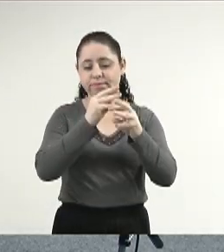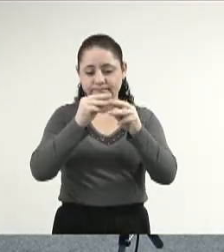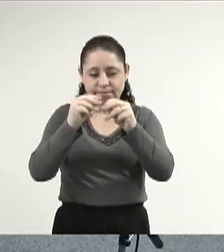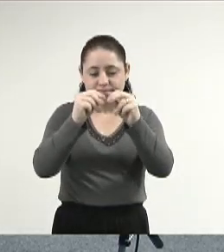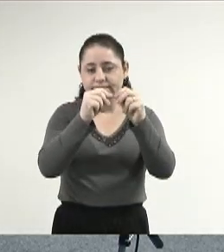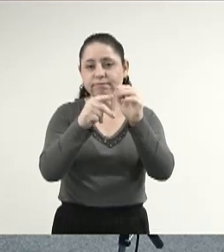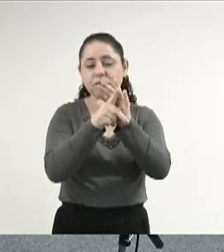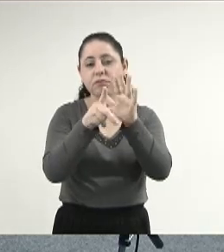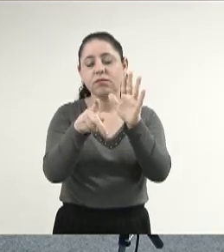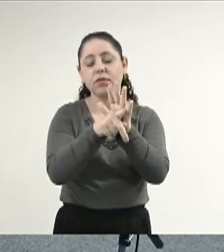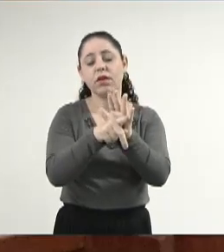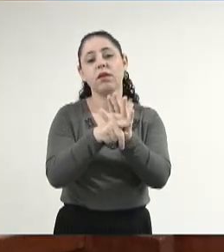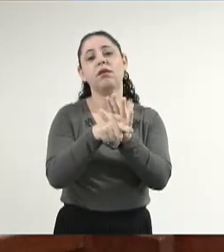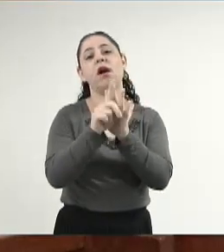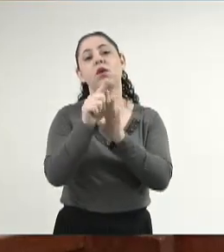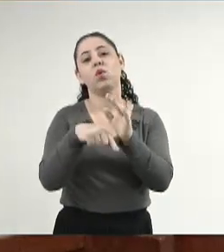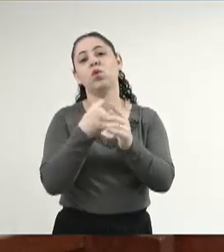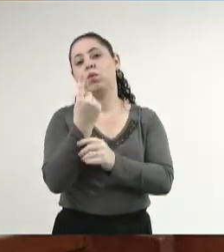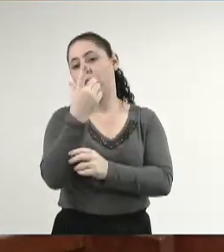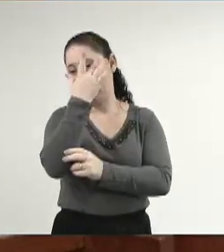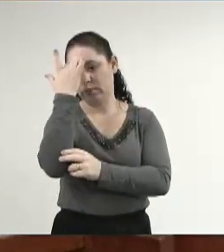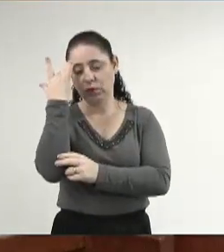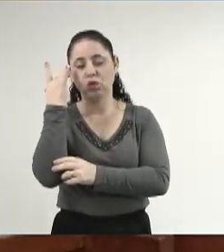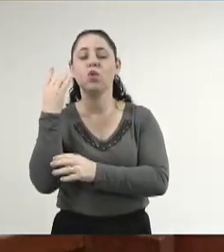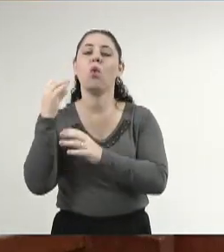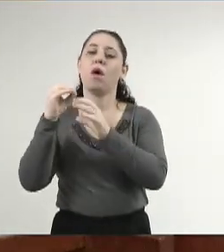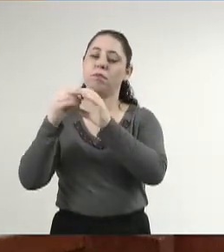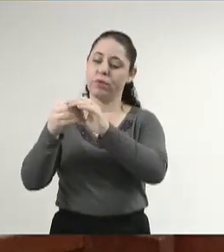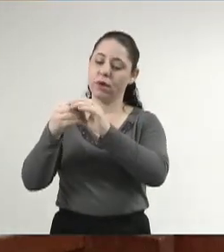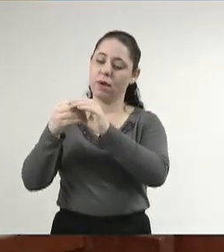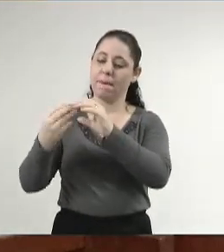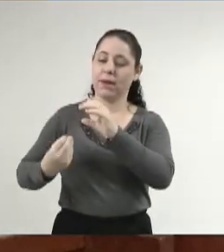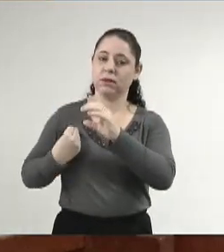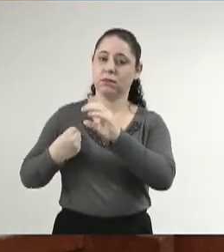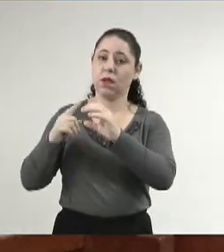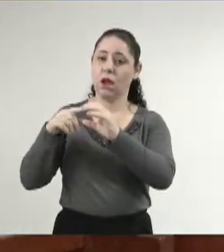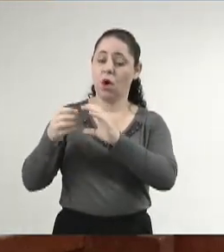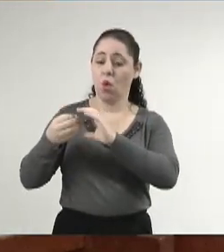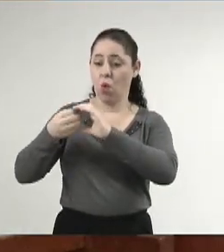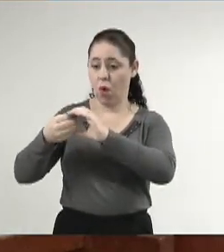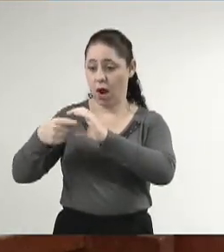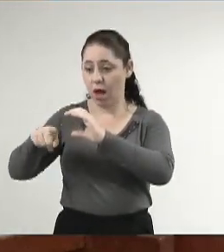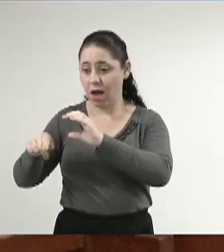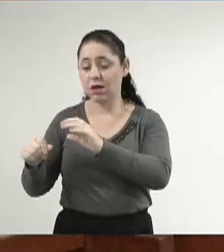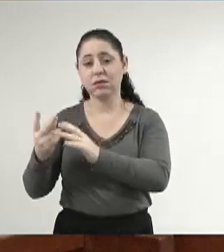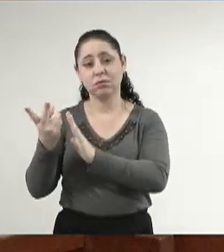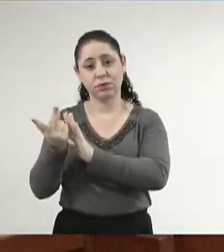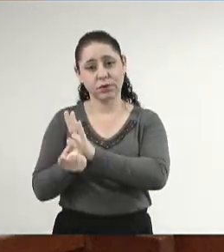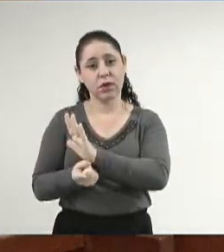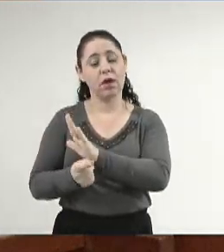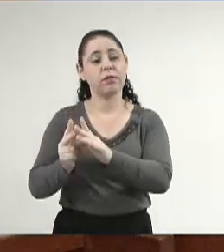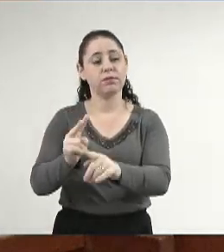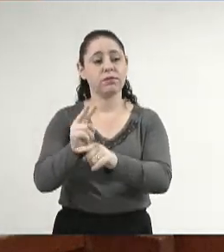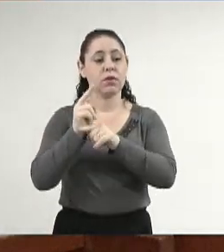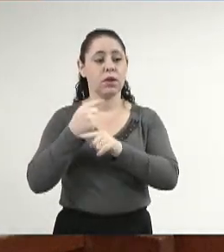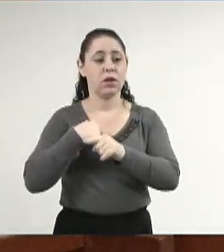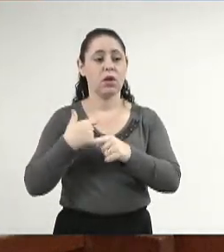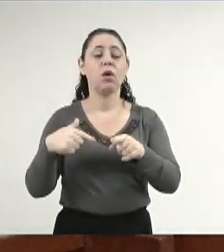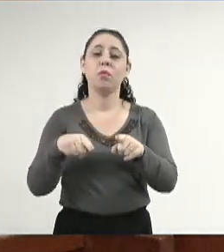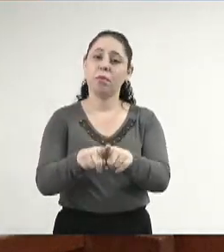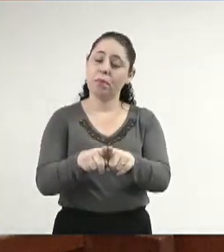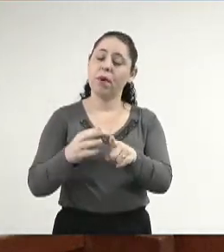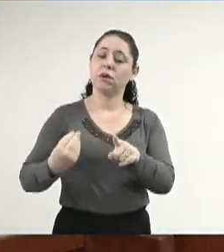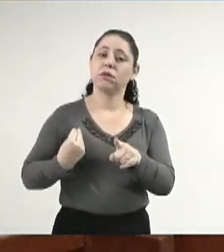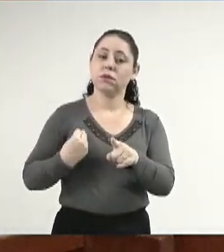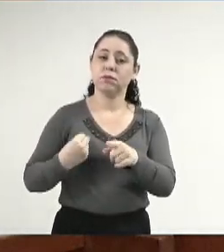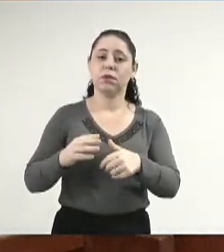é originada por um produtor cooperado. E as cooperativas e crédito, a qual eu faço parte em uma